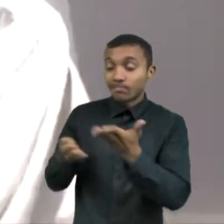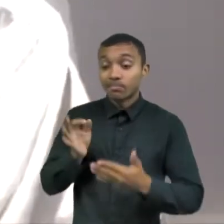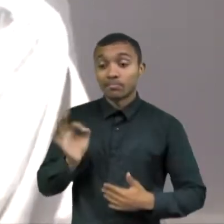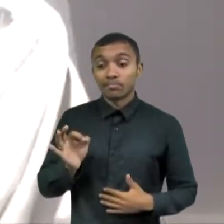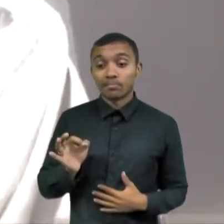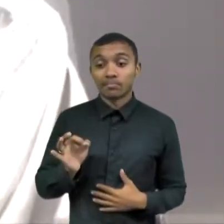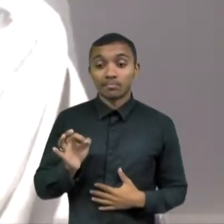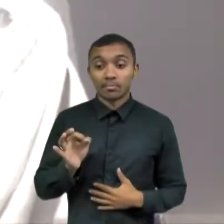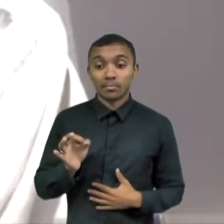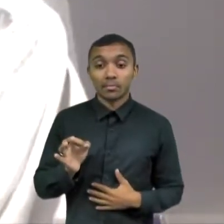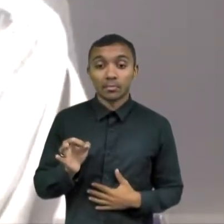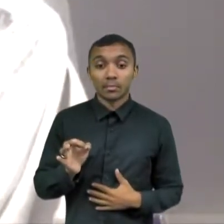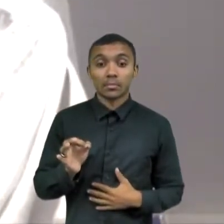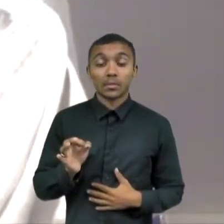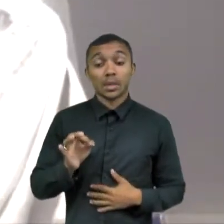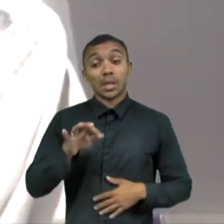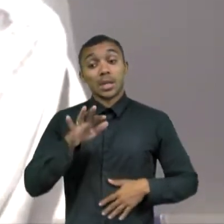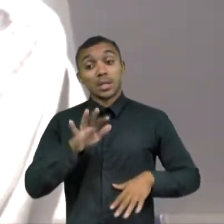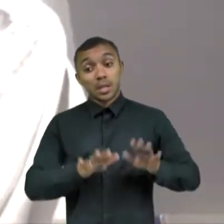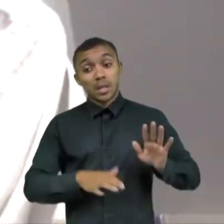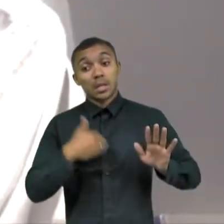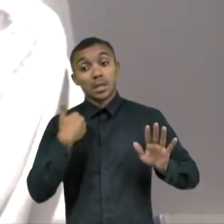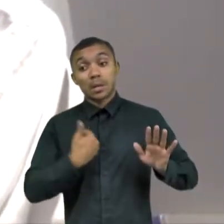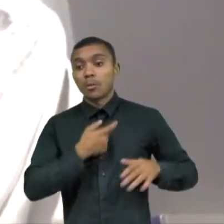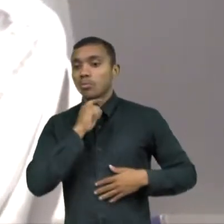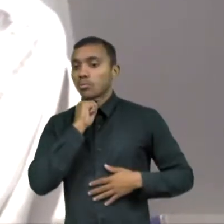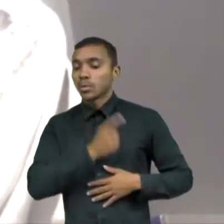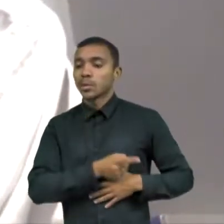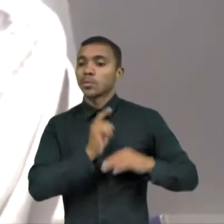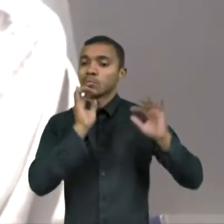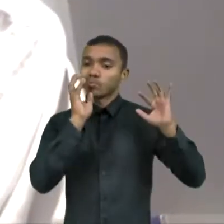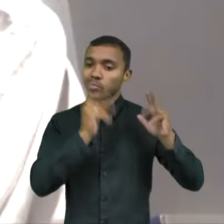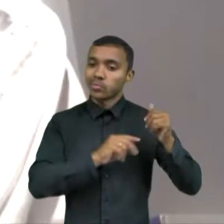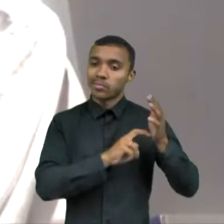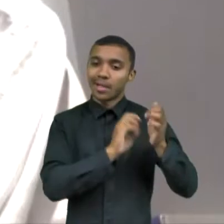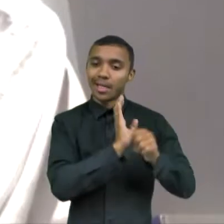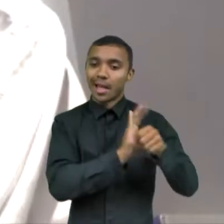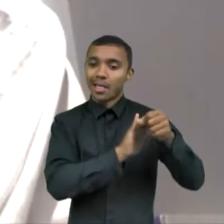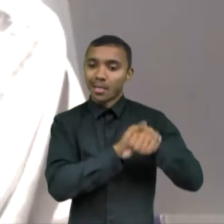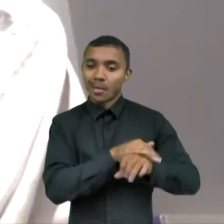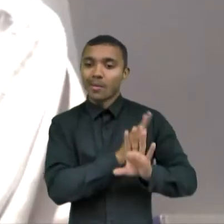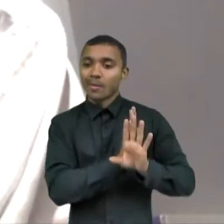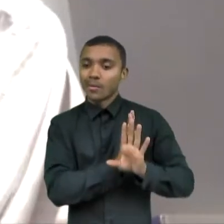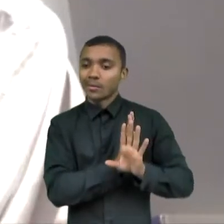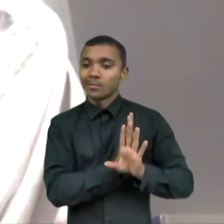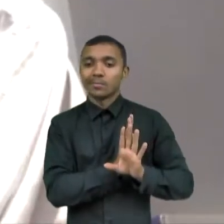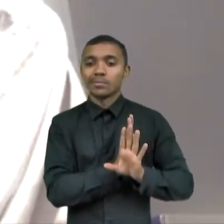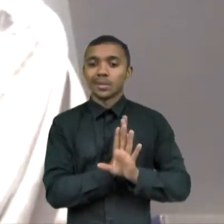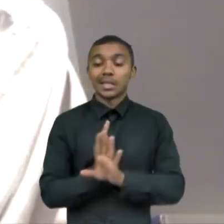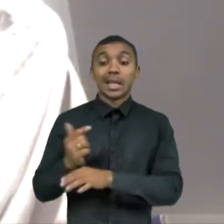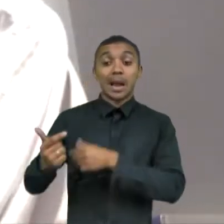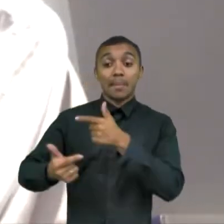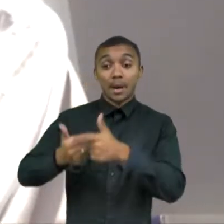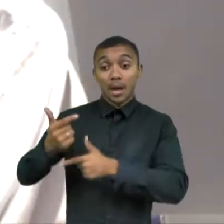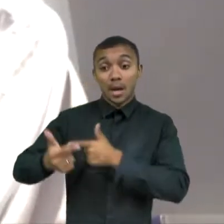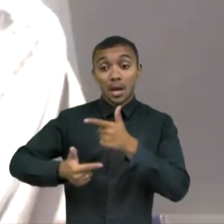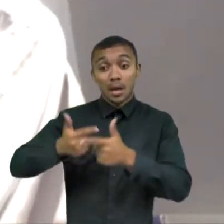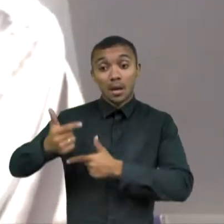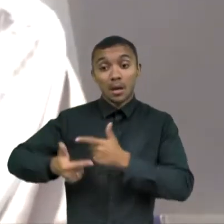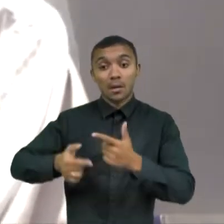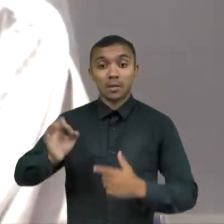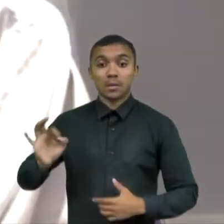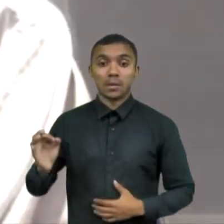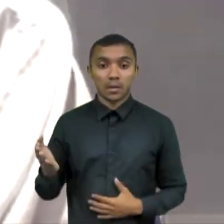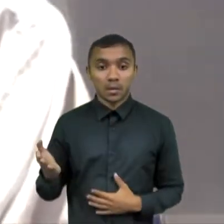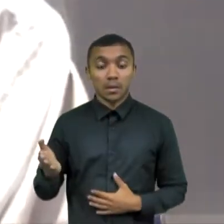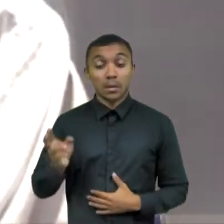100% das vezes eu consigo estar presente, por conta da demanda de trabalho, mas o meu esforço para estar sempre com